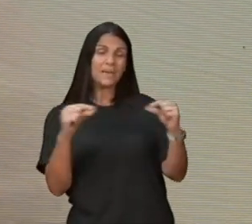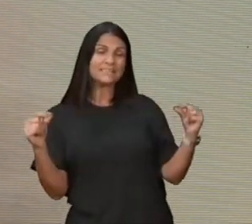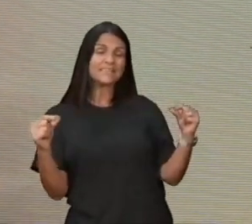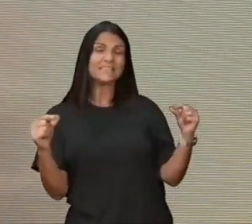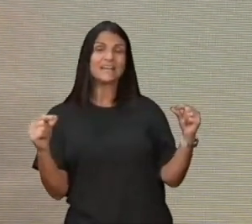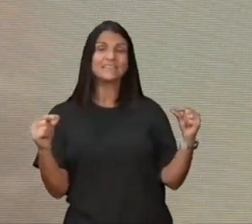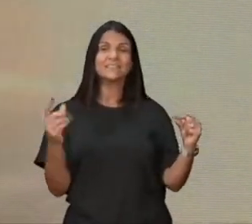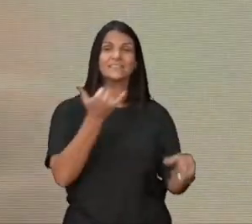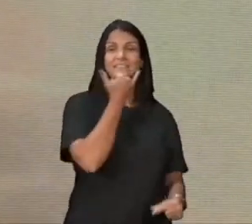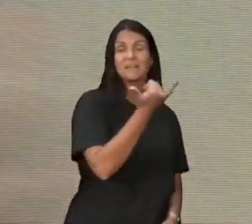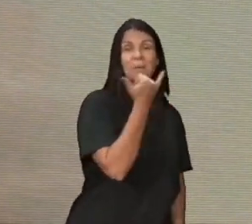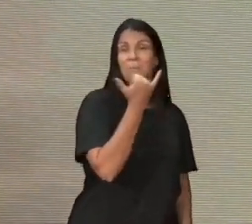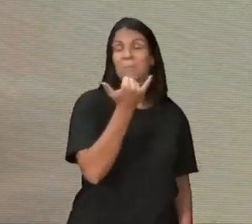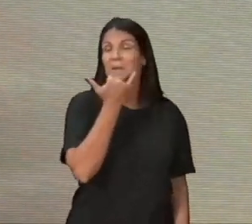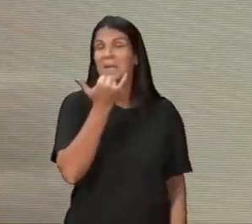perdoou um monte de ladrão,